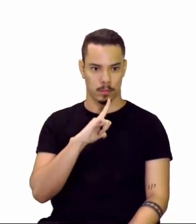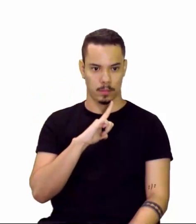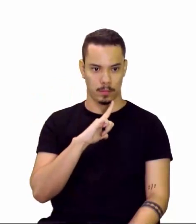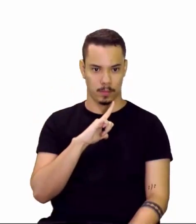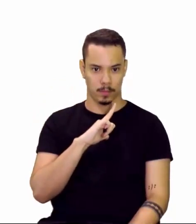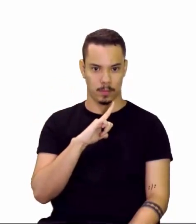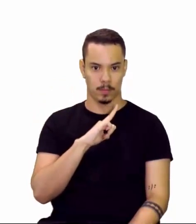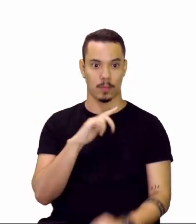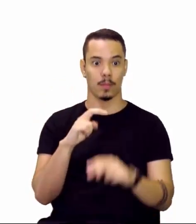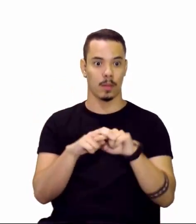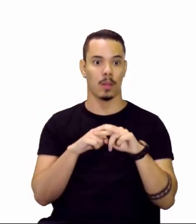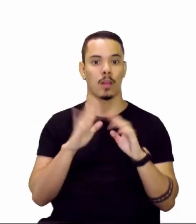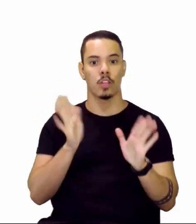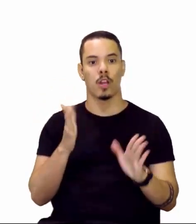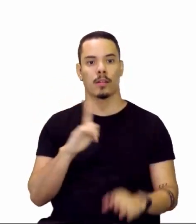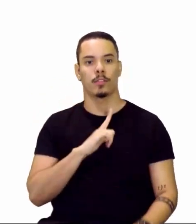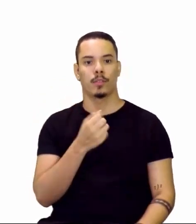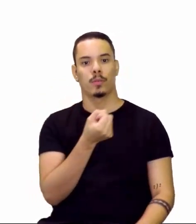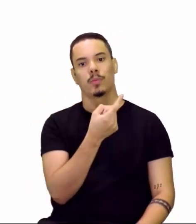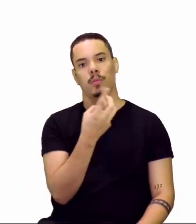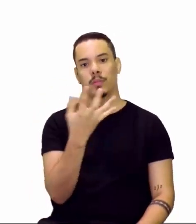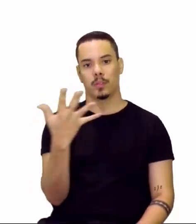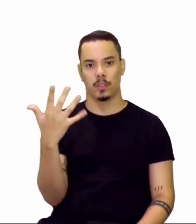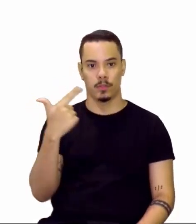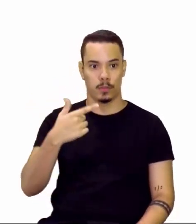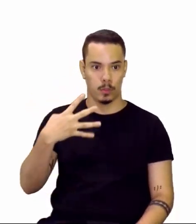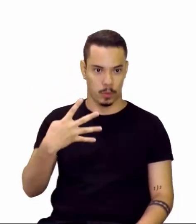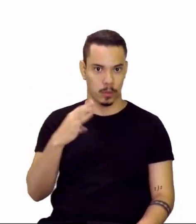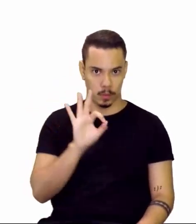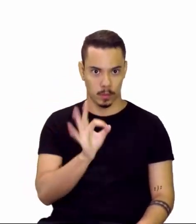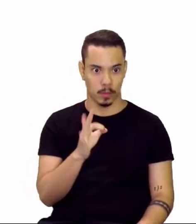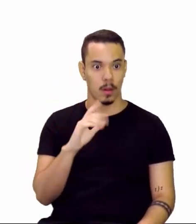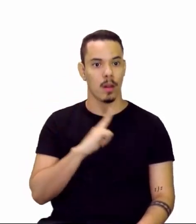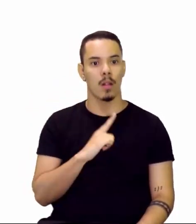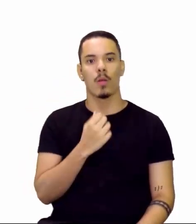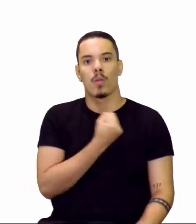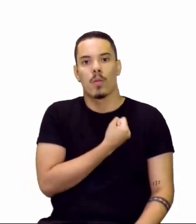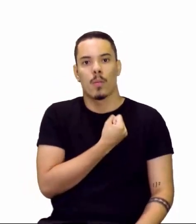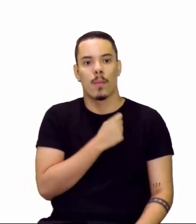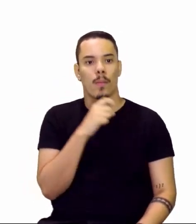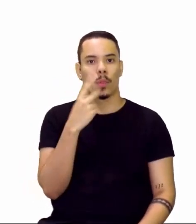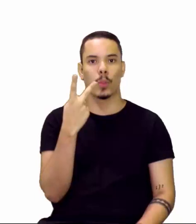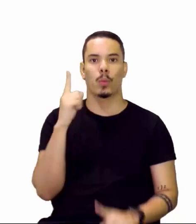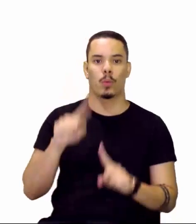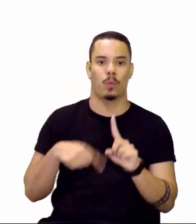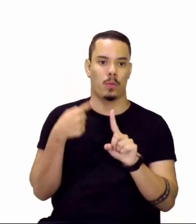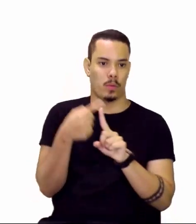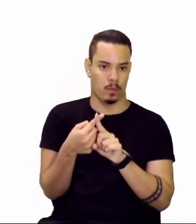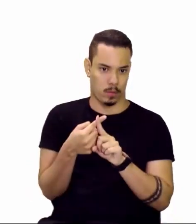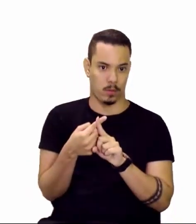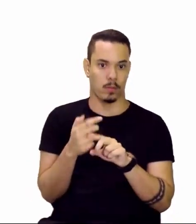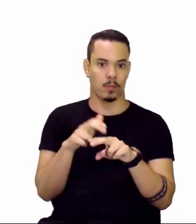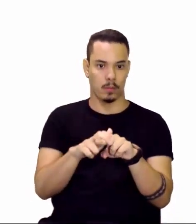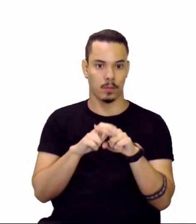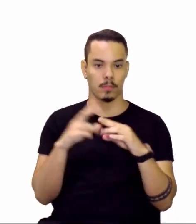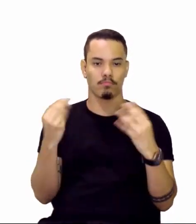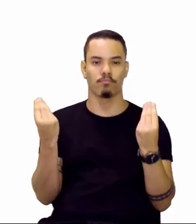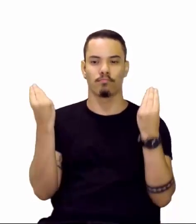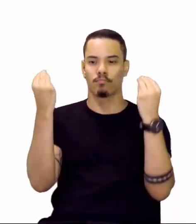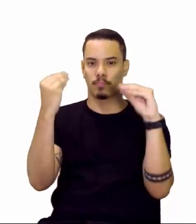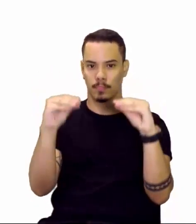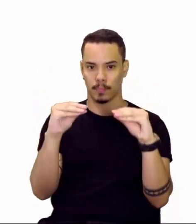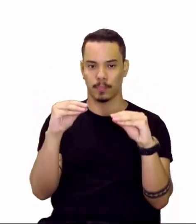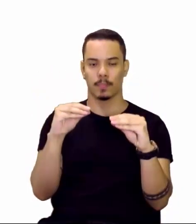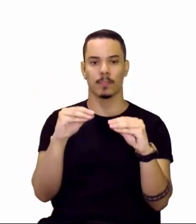Ele já tinha a quantidade de elétrons, que era 24, e já tinha o valor da carga, que é 2+. Então, a gente pegou e disse que